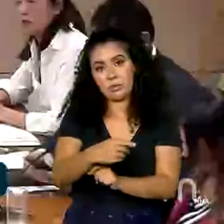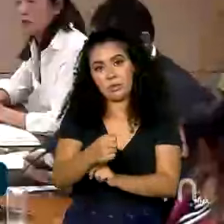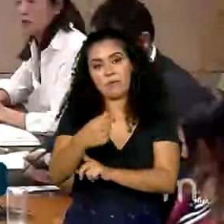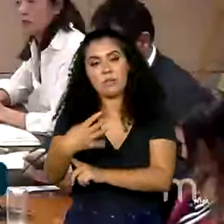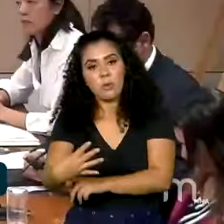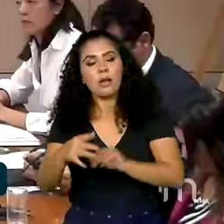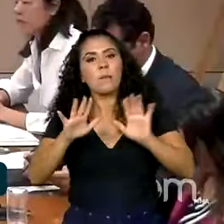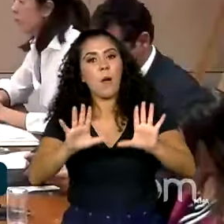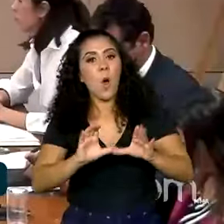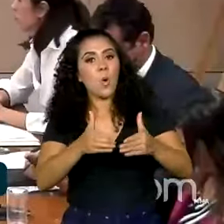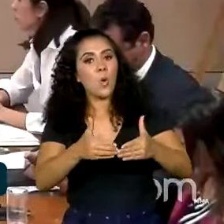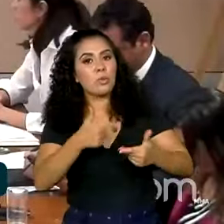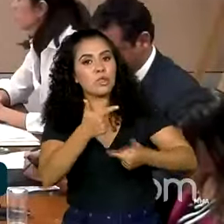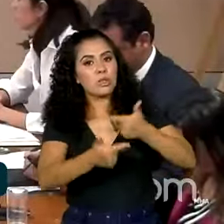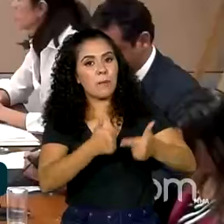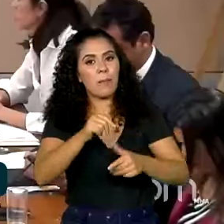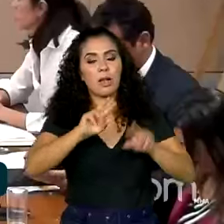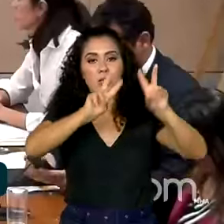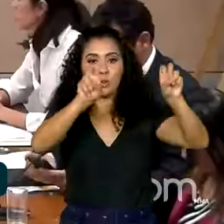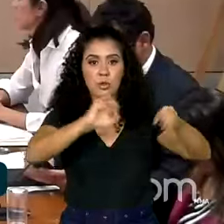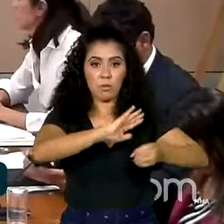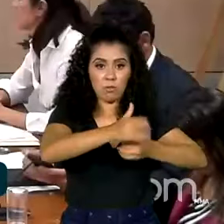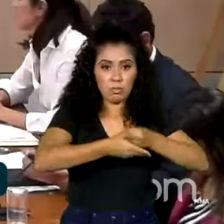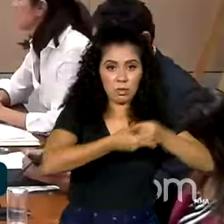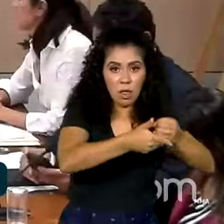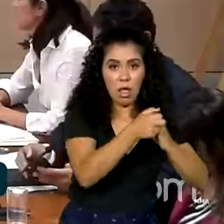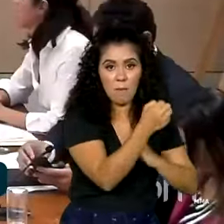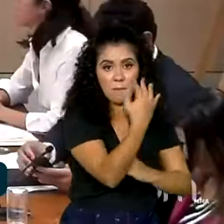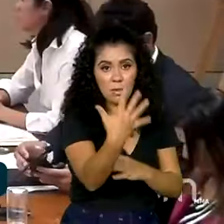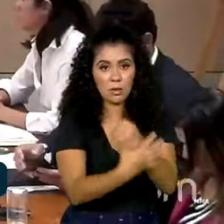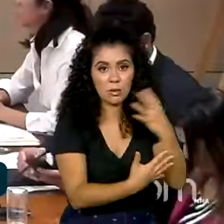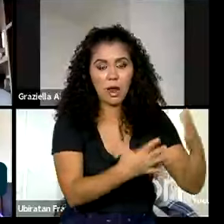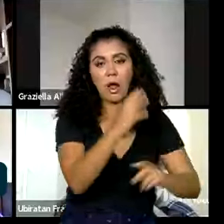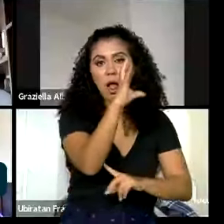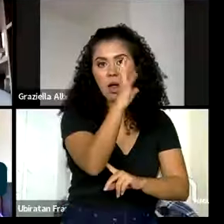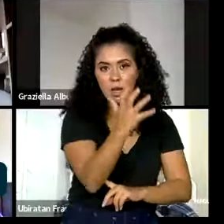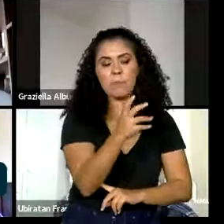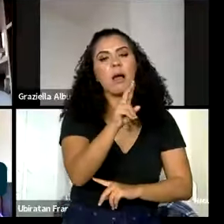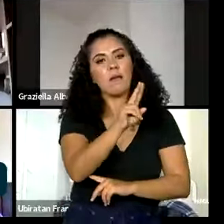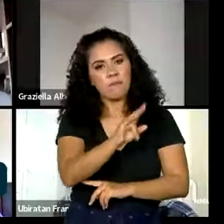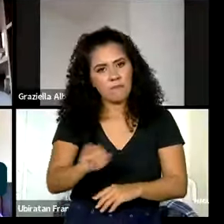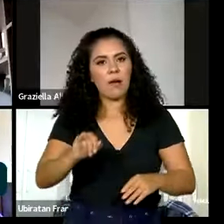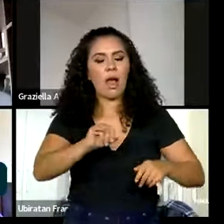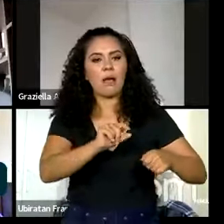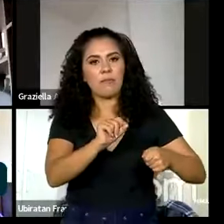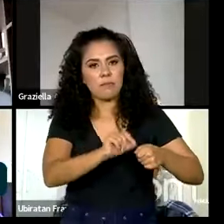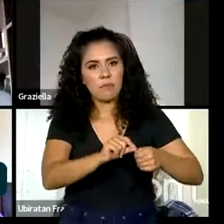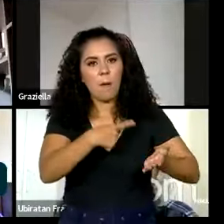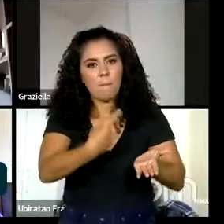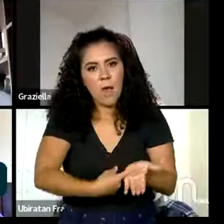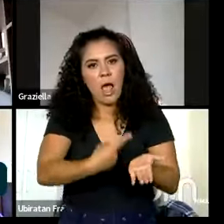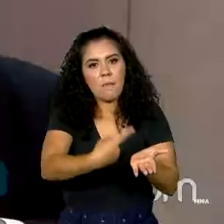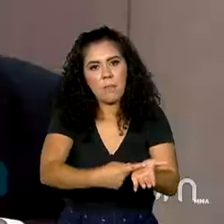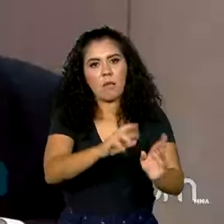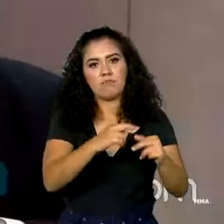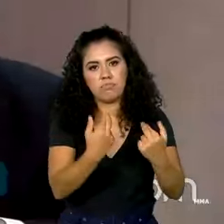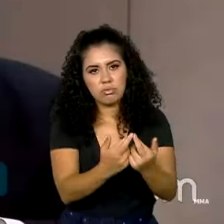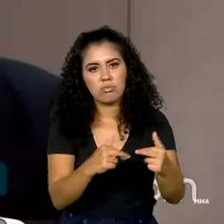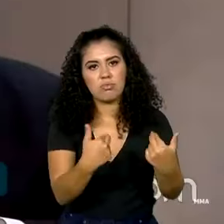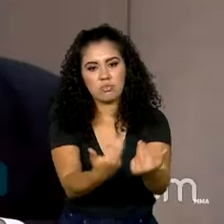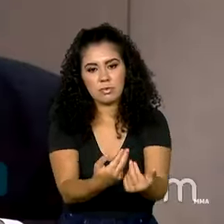o Grupo de Trabalho sobre Sustentabilidade Ambiental e Climática vai realizar outros encontros.